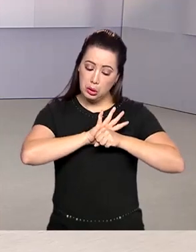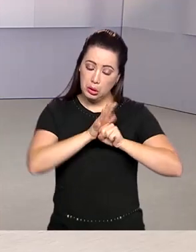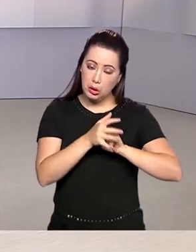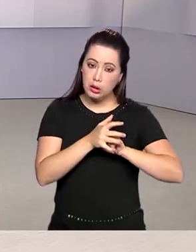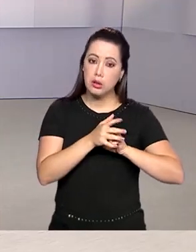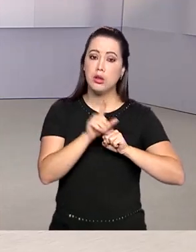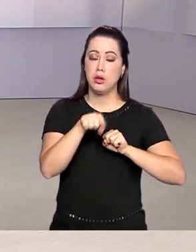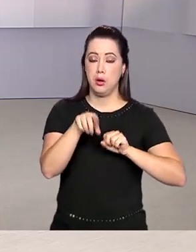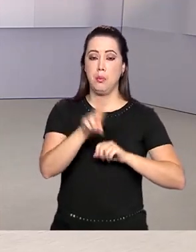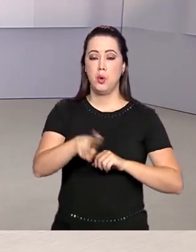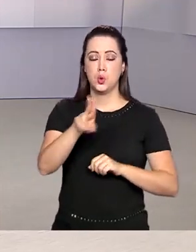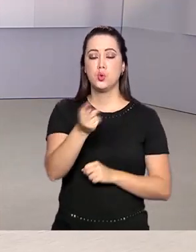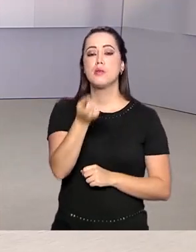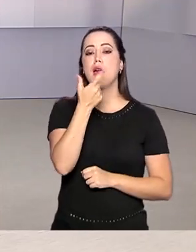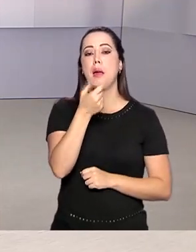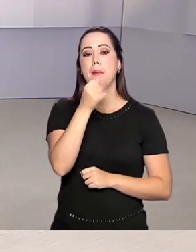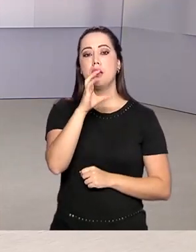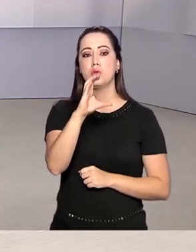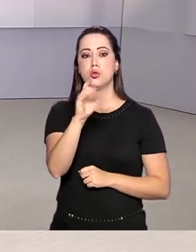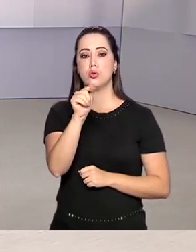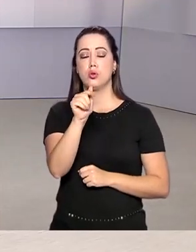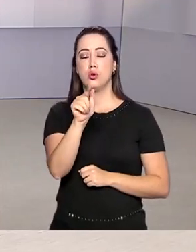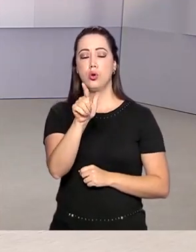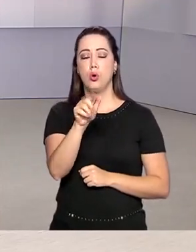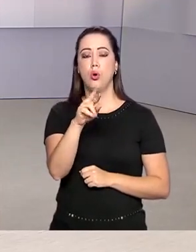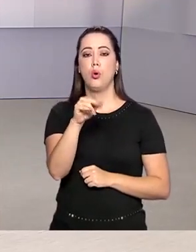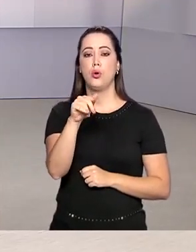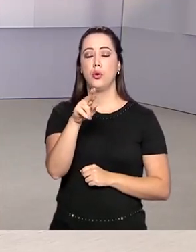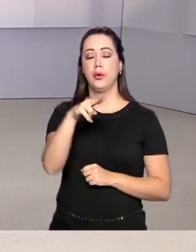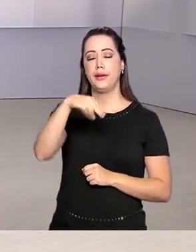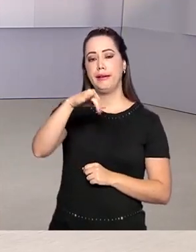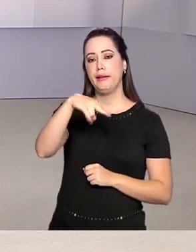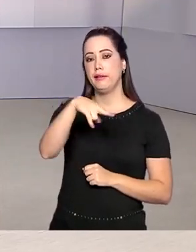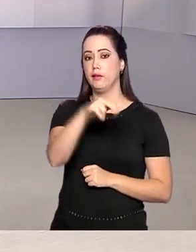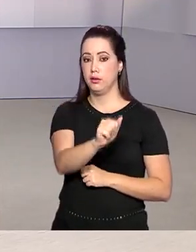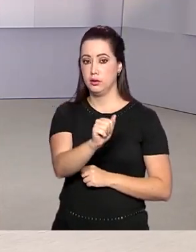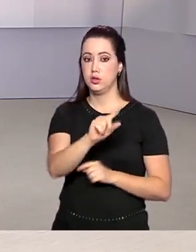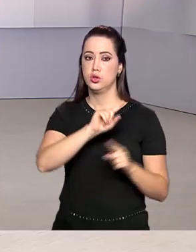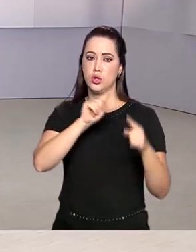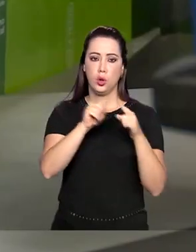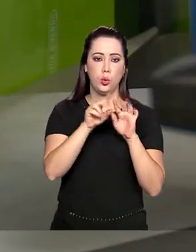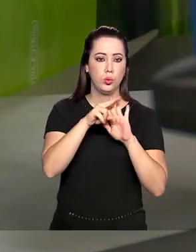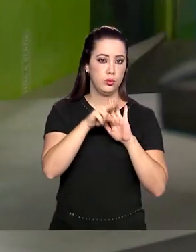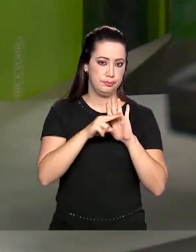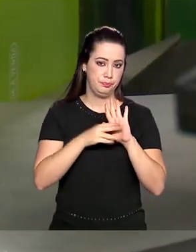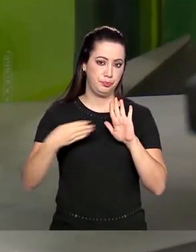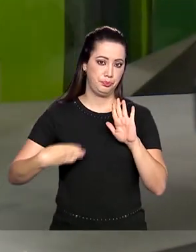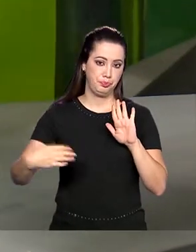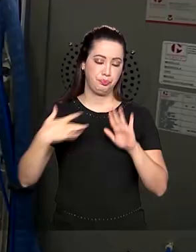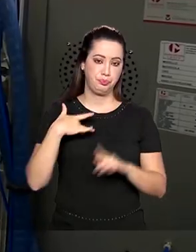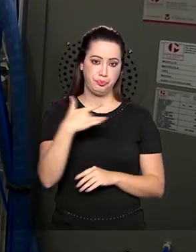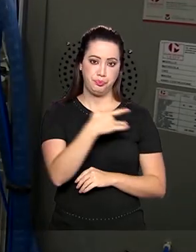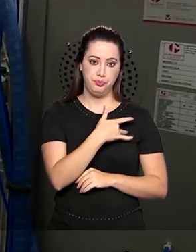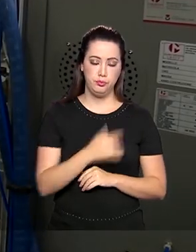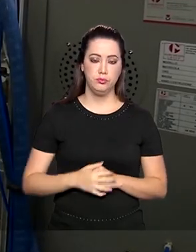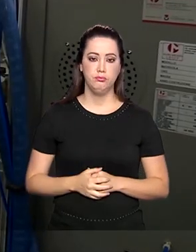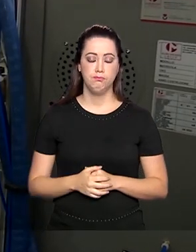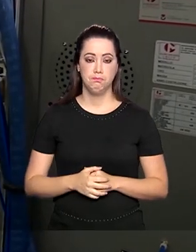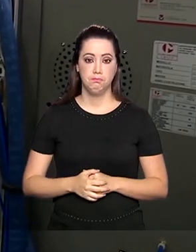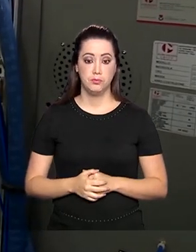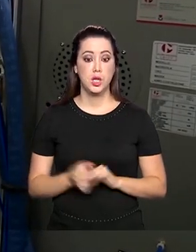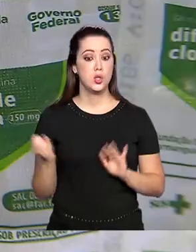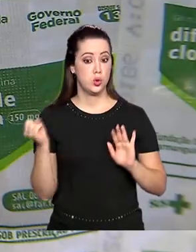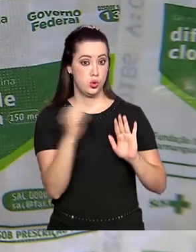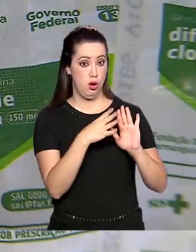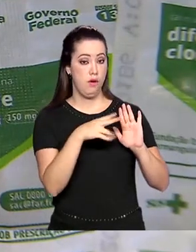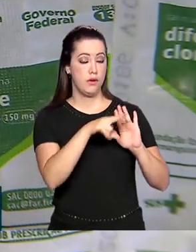a cloroquina deve seguir as orientações anunciadas pelo Ministério da Saúde. As novas diretrizes são para